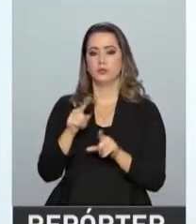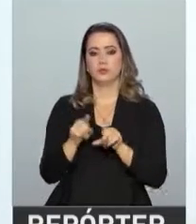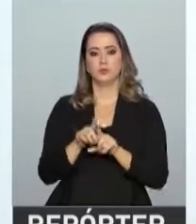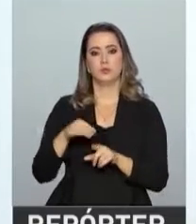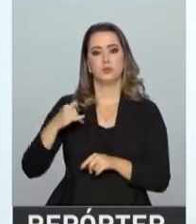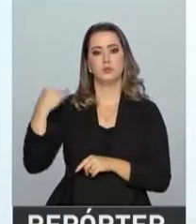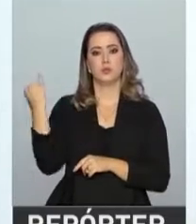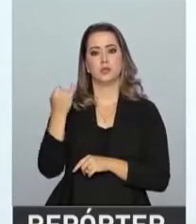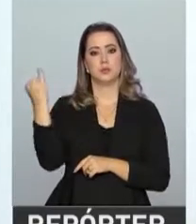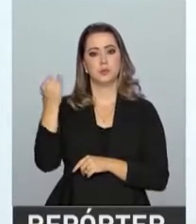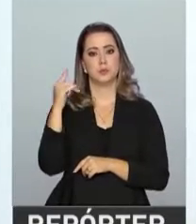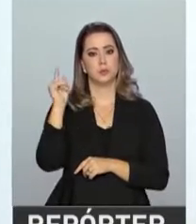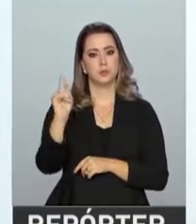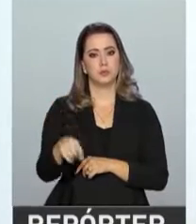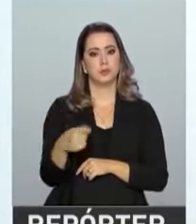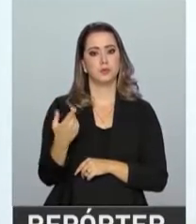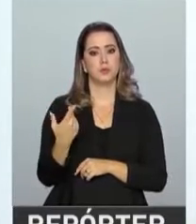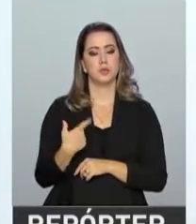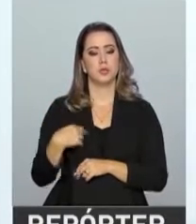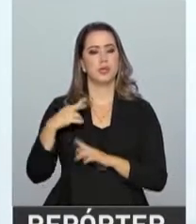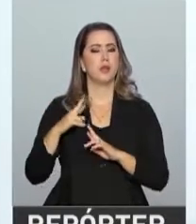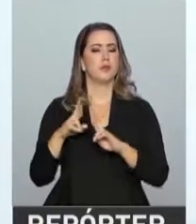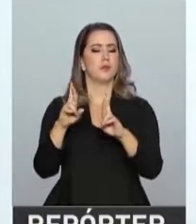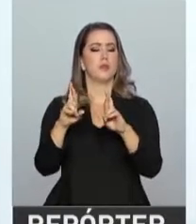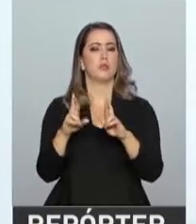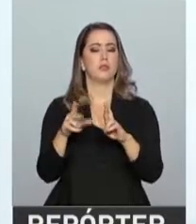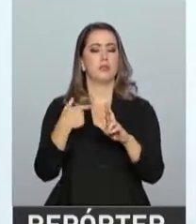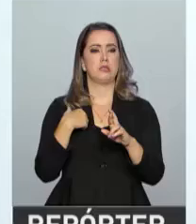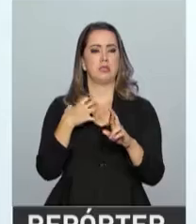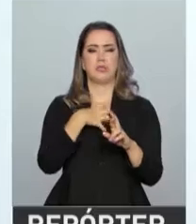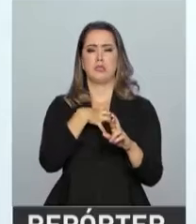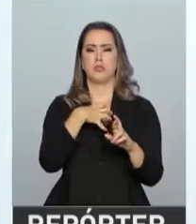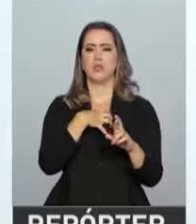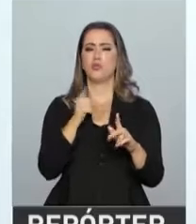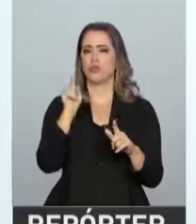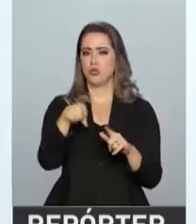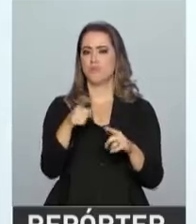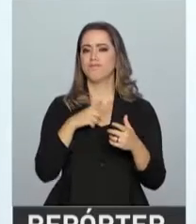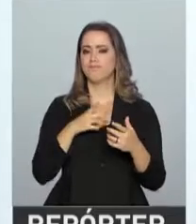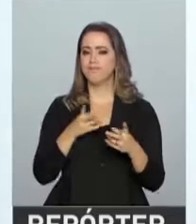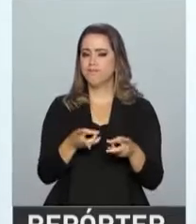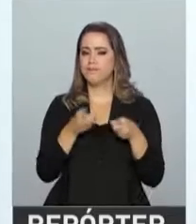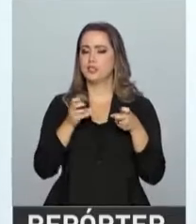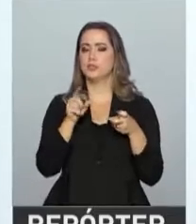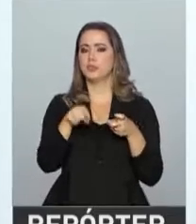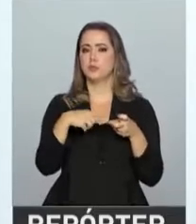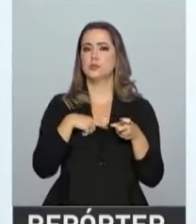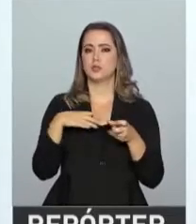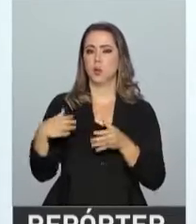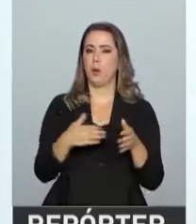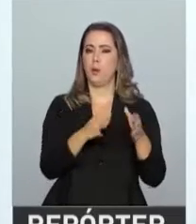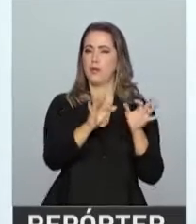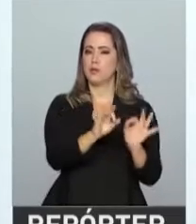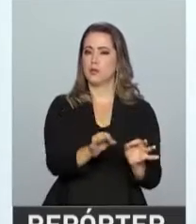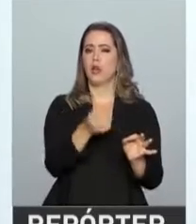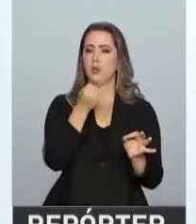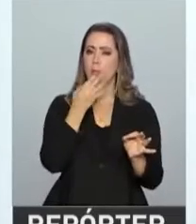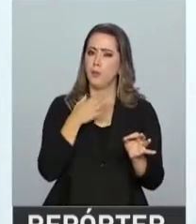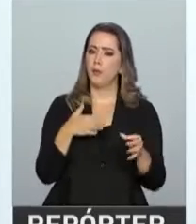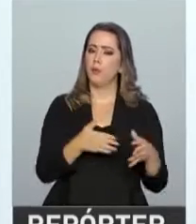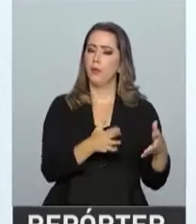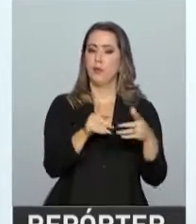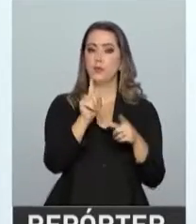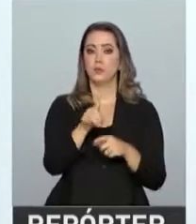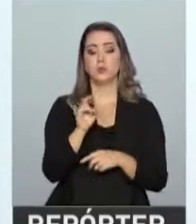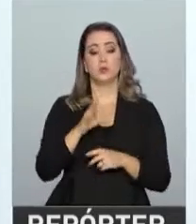é mais importante, eu acho, que é a esperança, que ele sentir, ele perceber, que ele tem um caminho, que é só